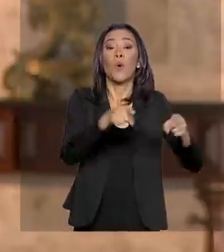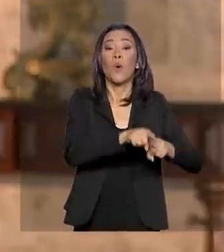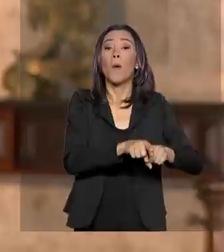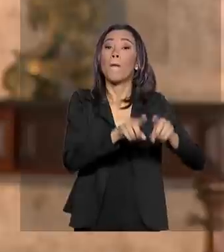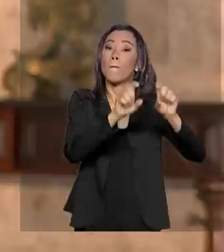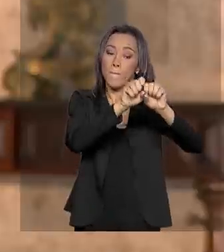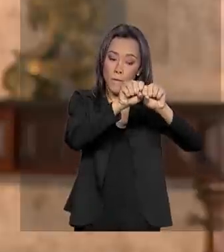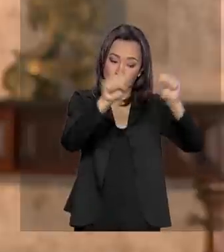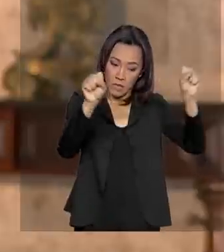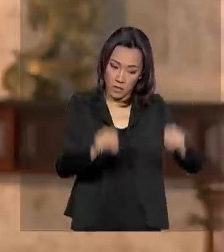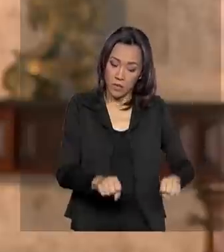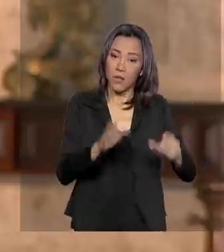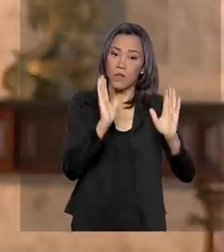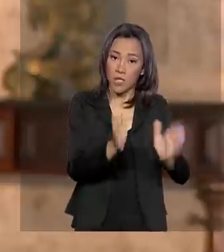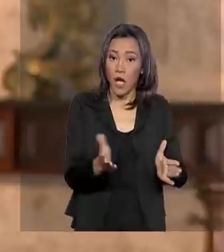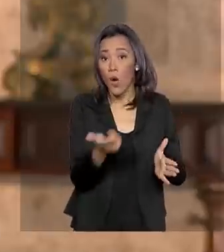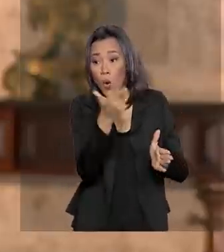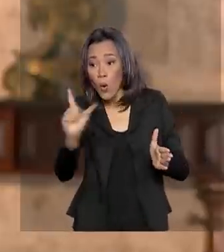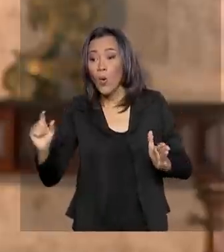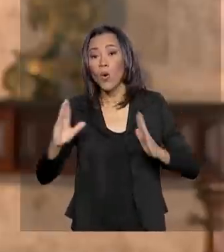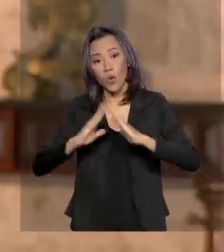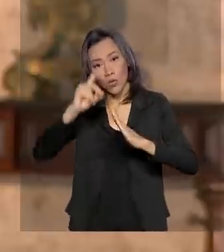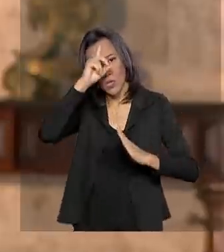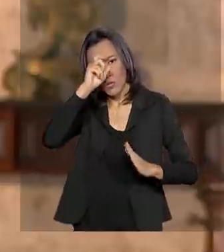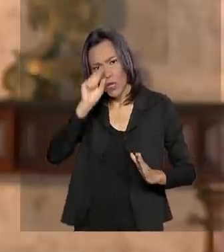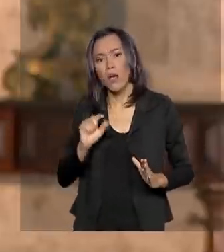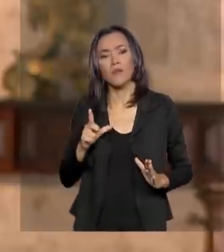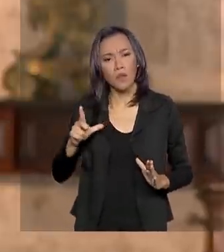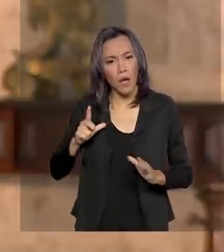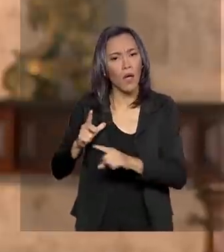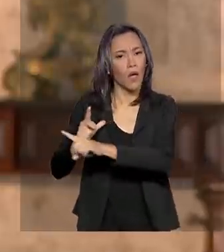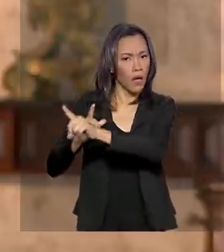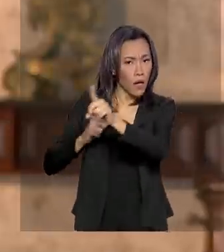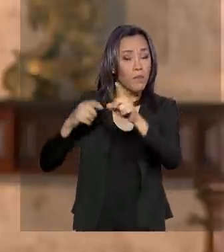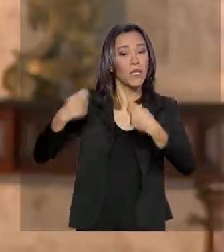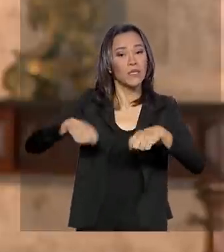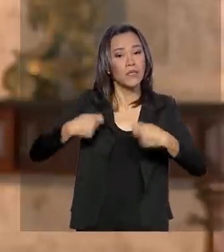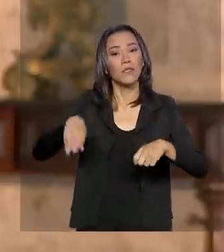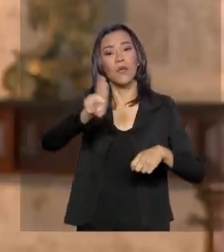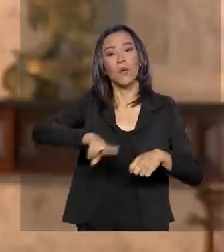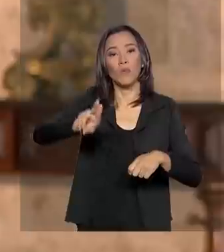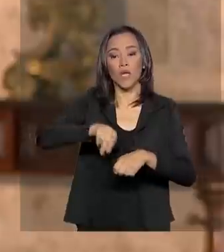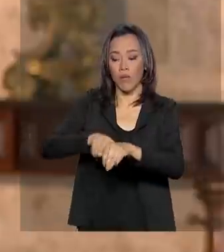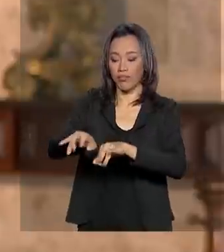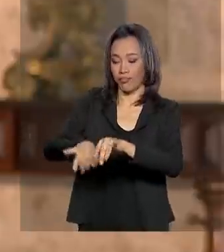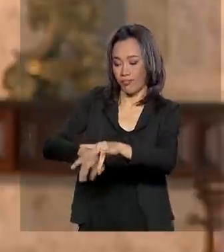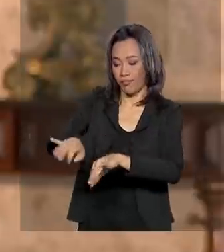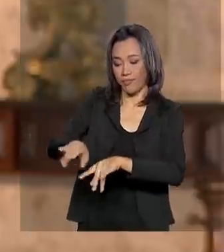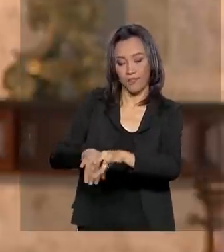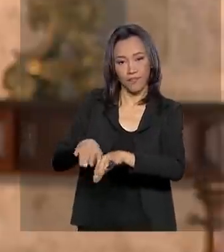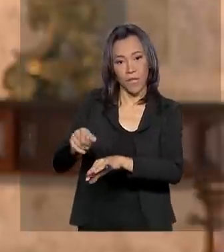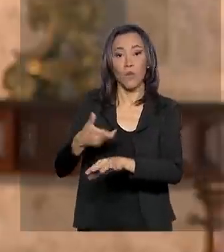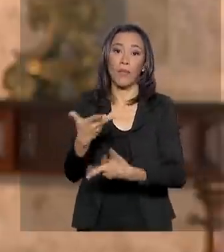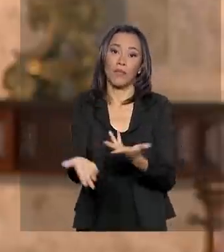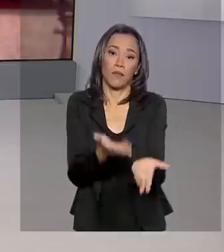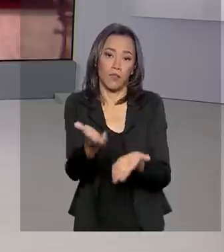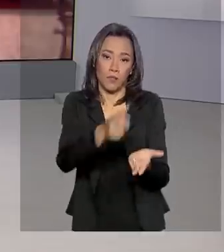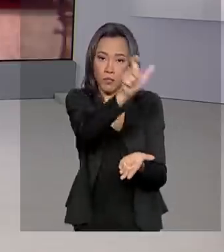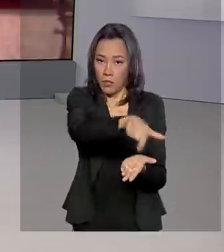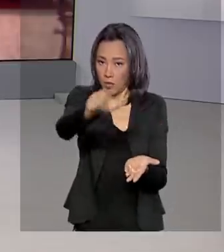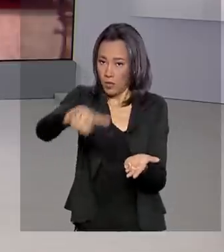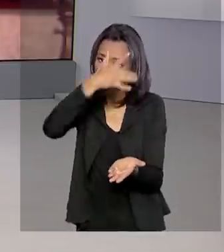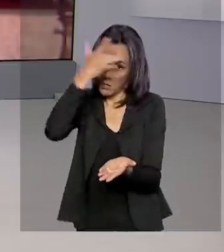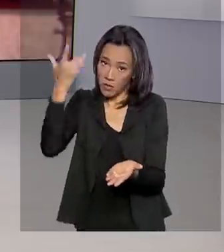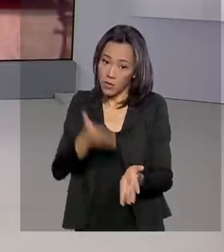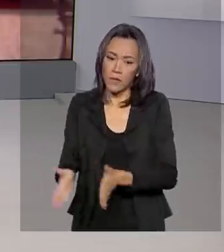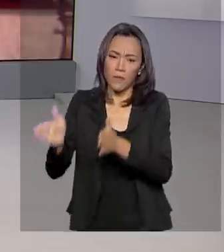unidades de saúde também podem aderir, desde que utilizem o sistema de prontuário eletrônico no atendimento ao cidadão. Renata. E temos